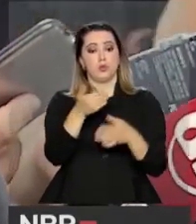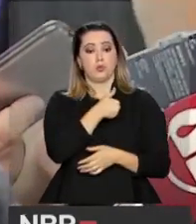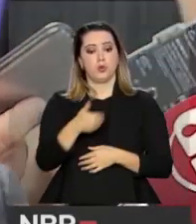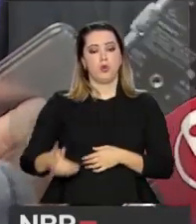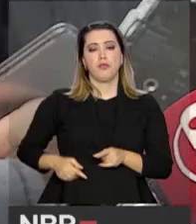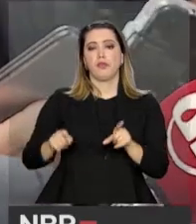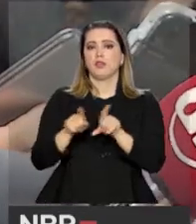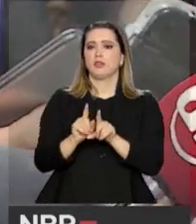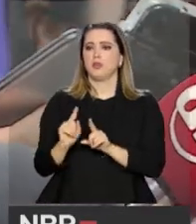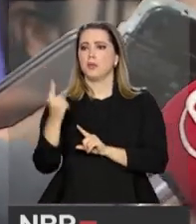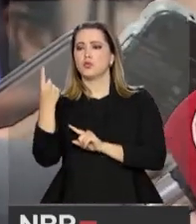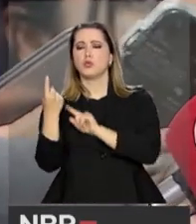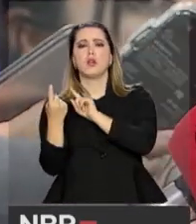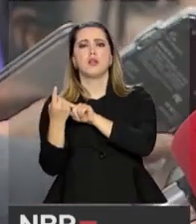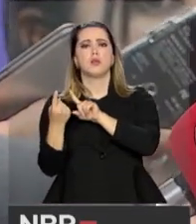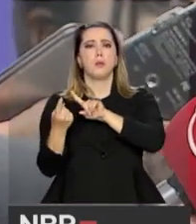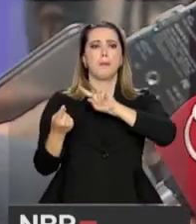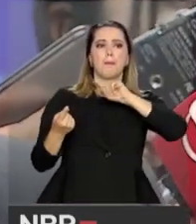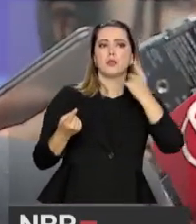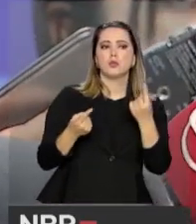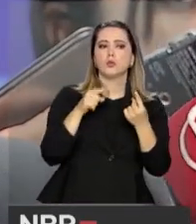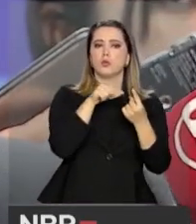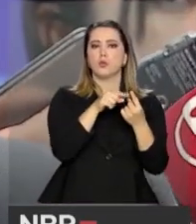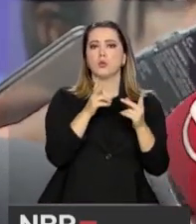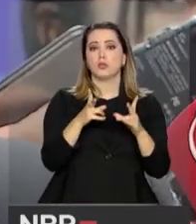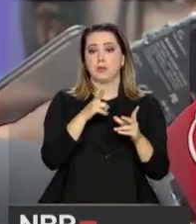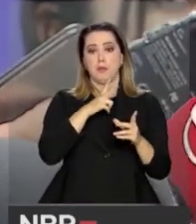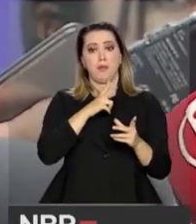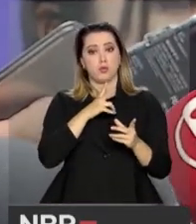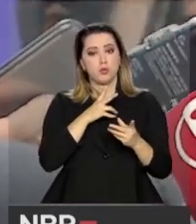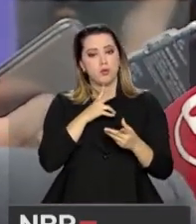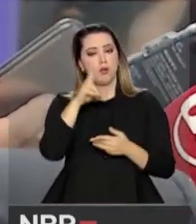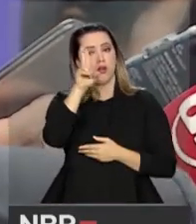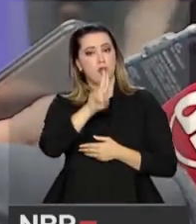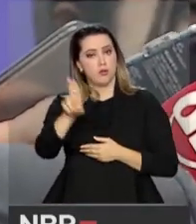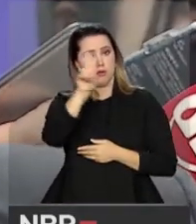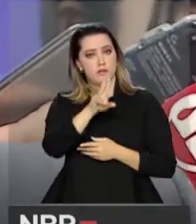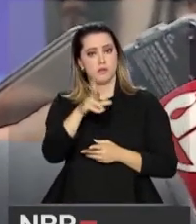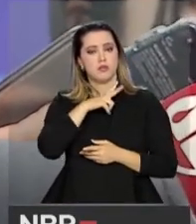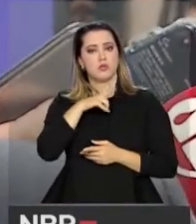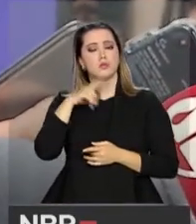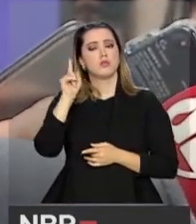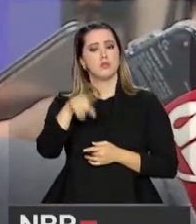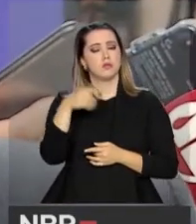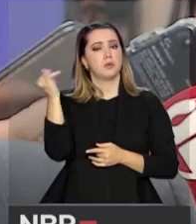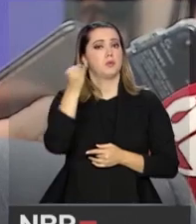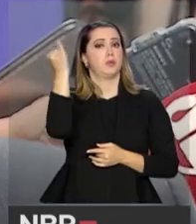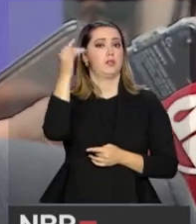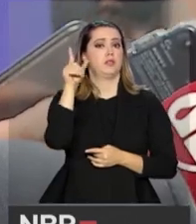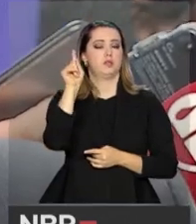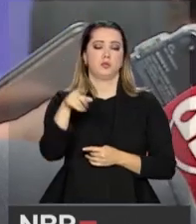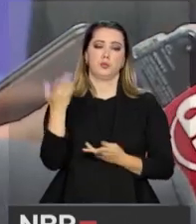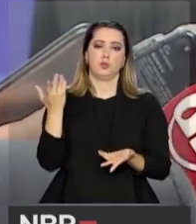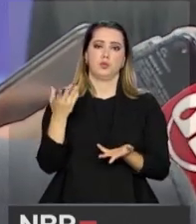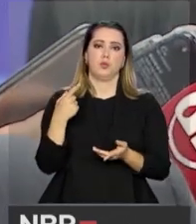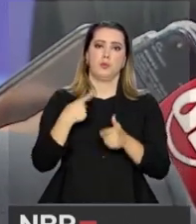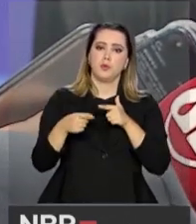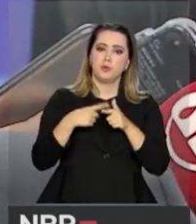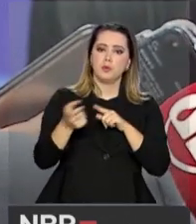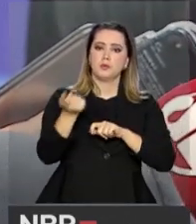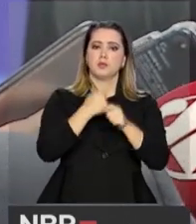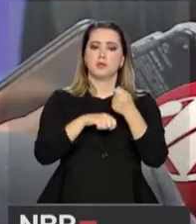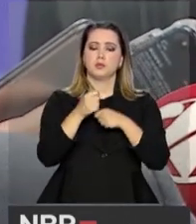a oferta de vagas na área privada, ela está marcada também com relação à crise